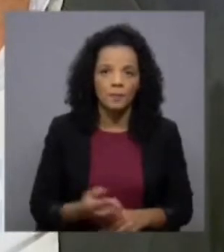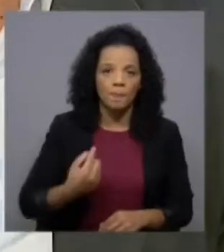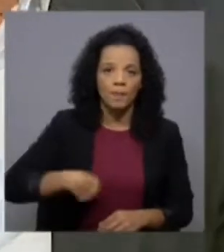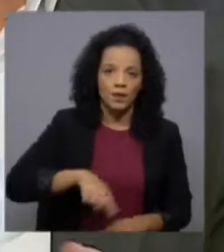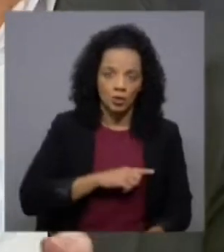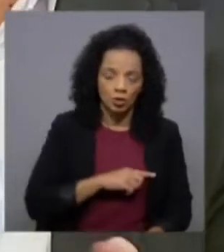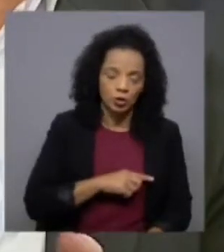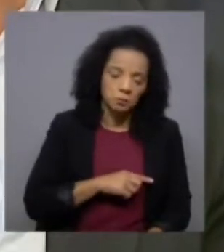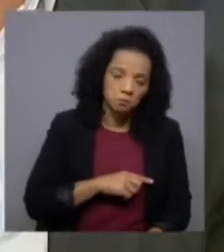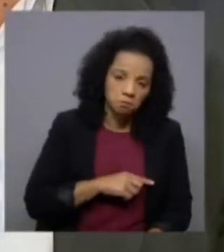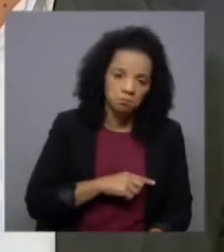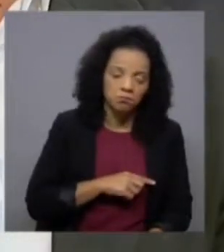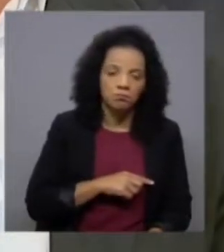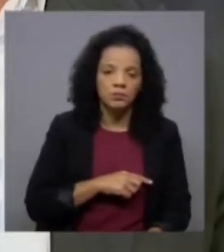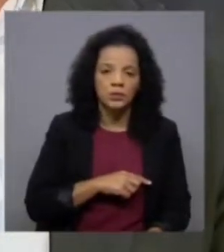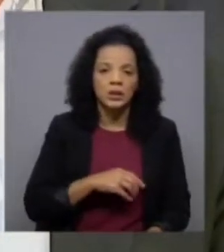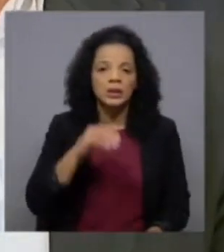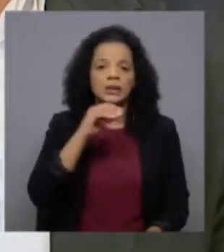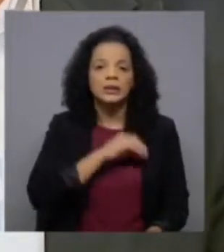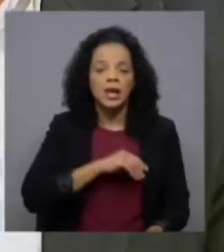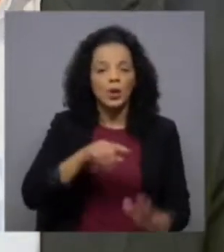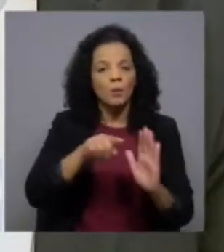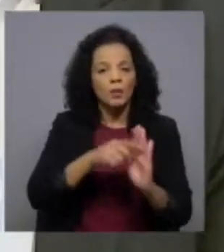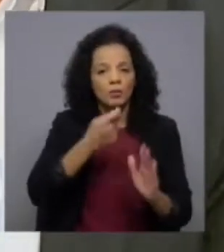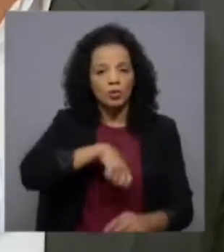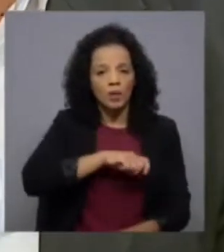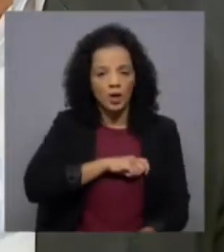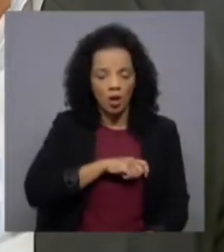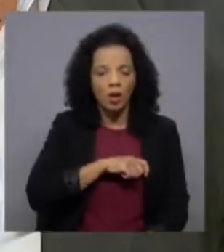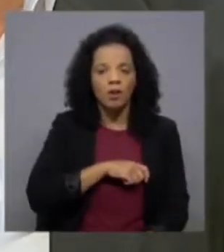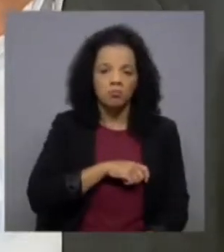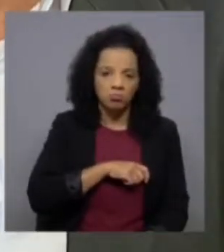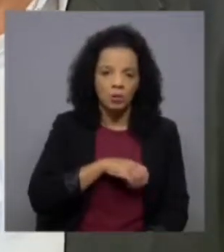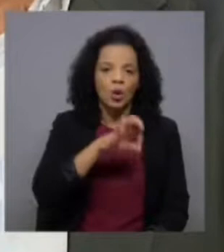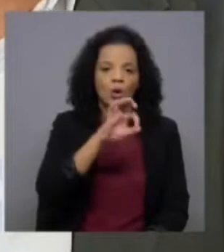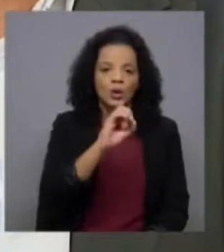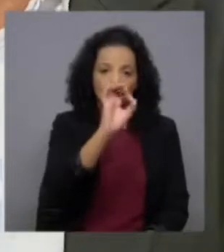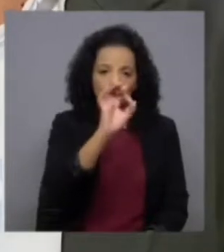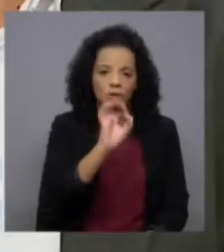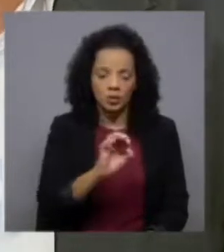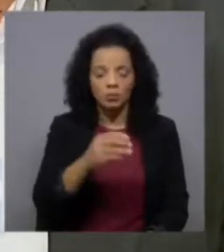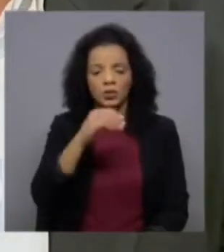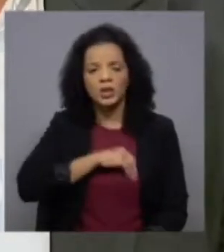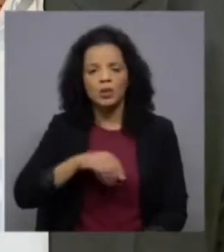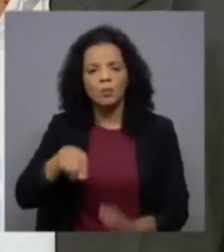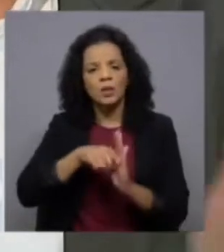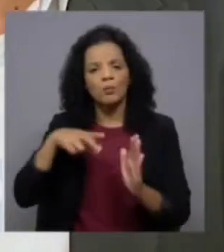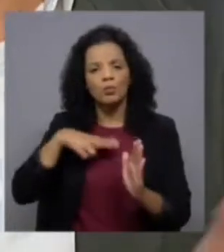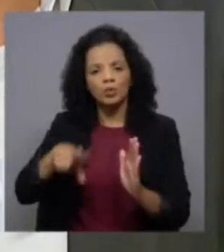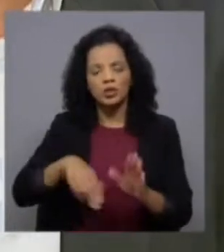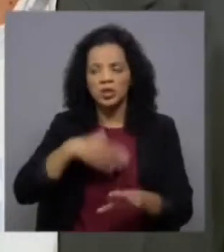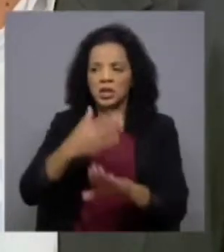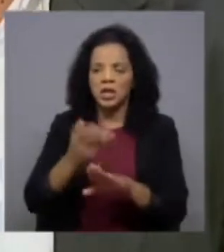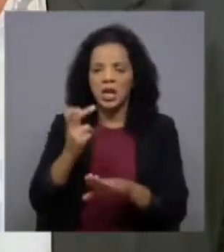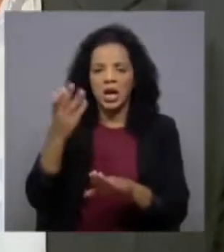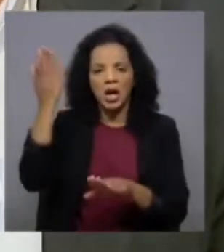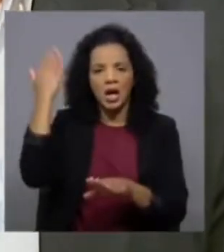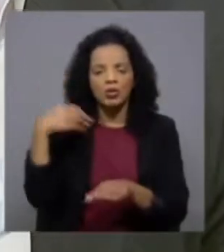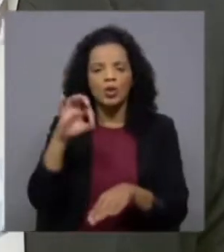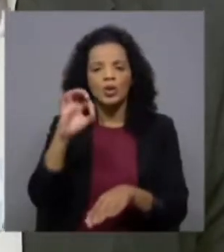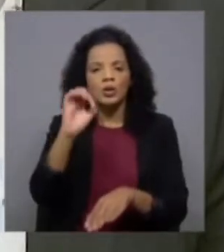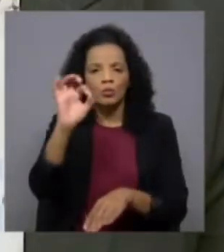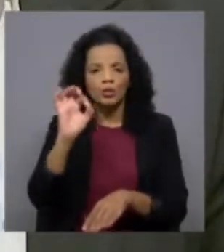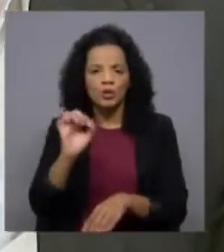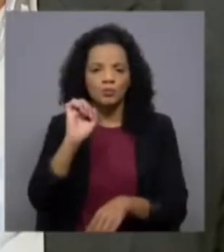proporção do salário mínimo espanhol de cerca de 80%. O salário mínimo português valia, até há poucos anos, 80% do